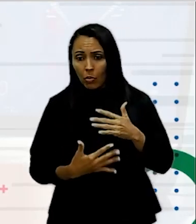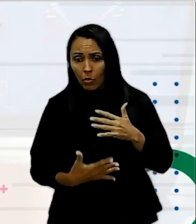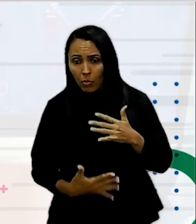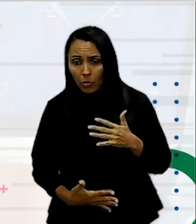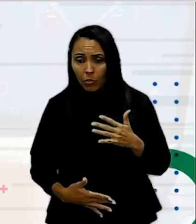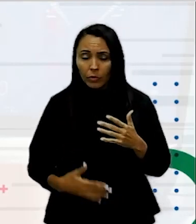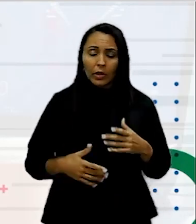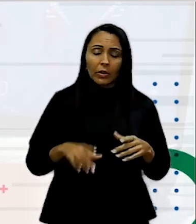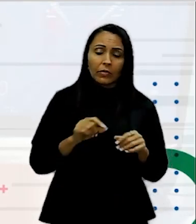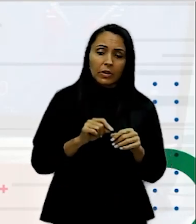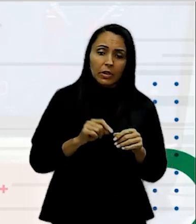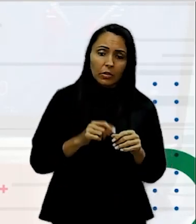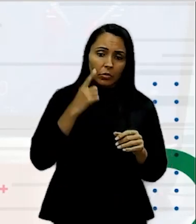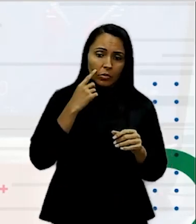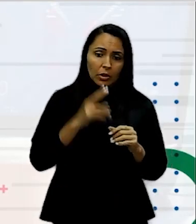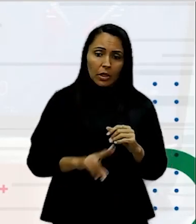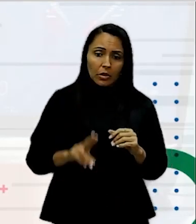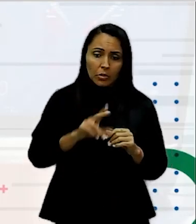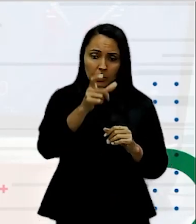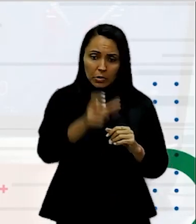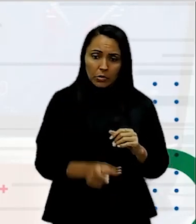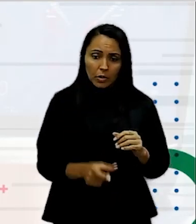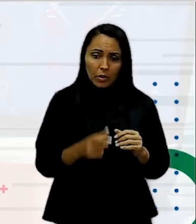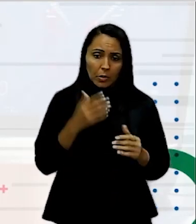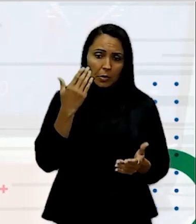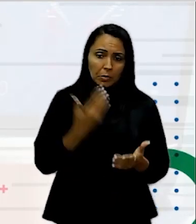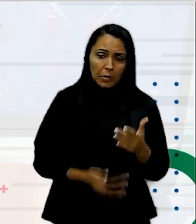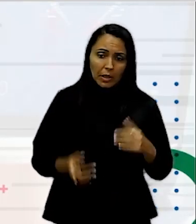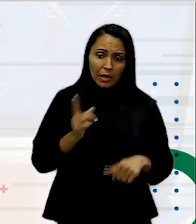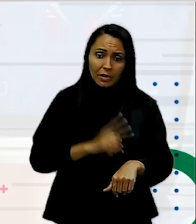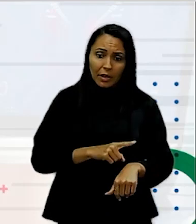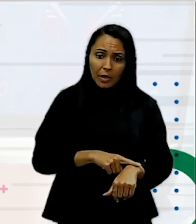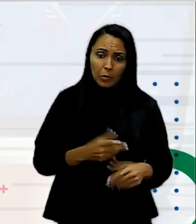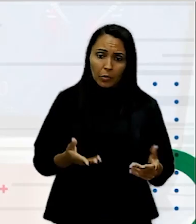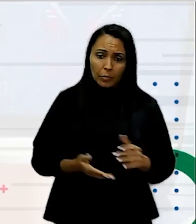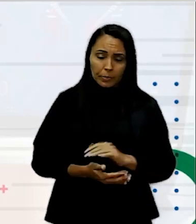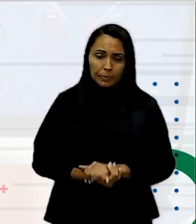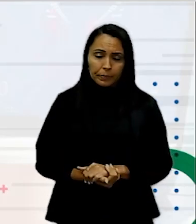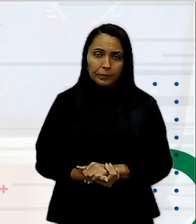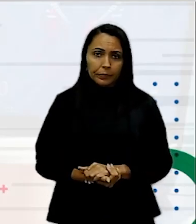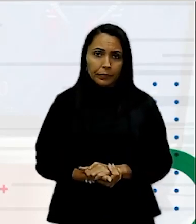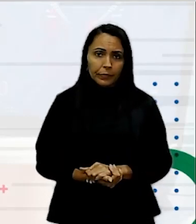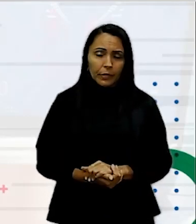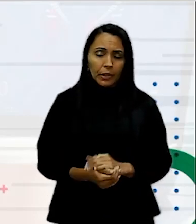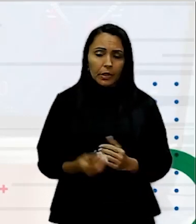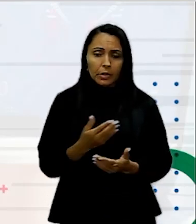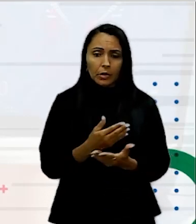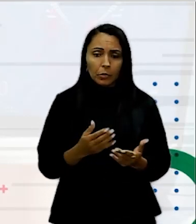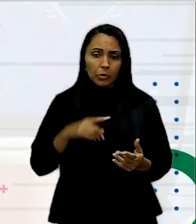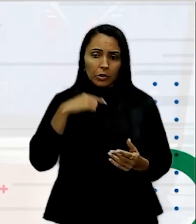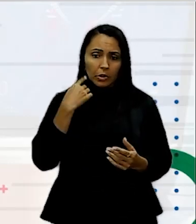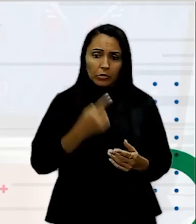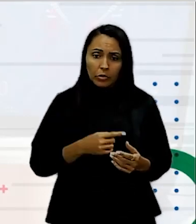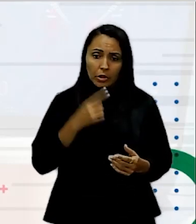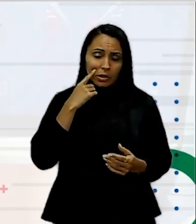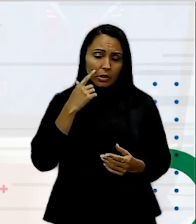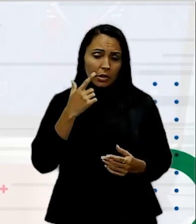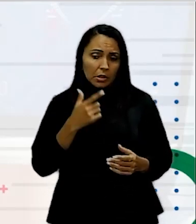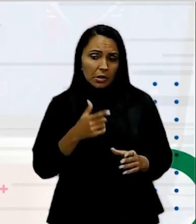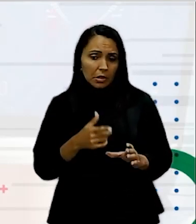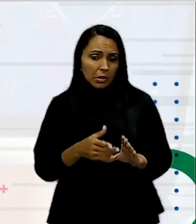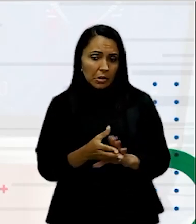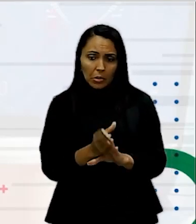fazendo com que o seu usuário perca tempo Ele desista de usar a sua interface Então por isso que a gente não aconselha